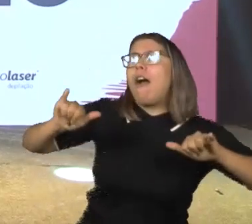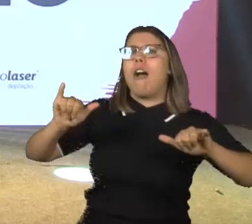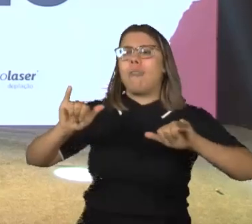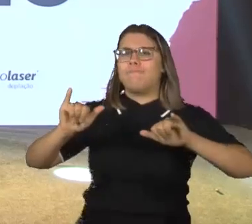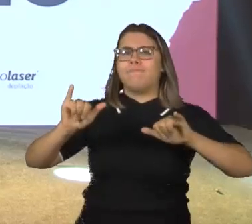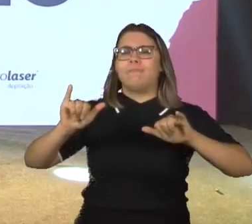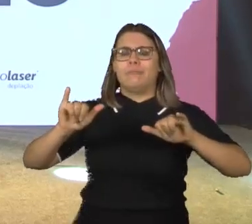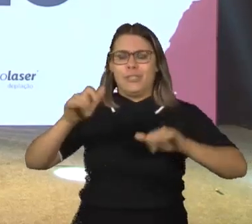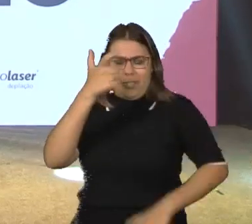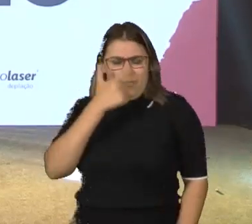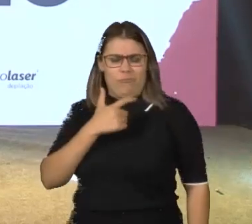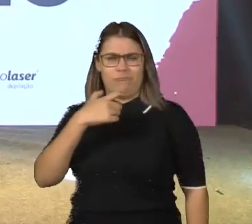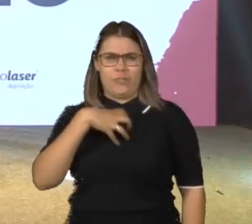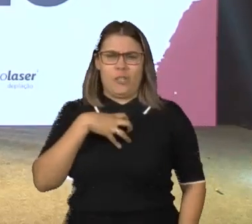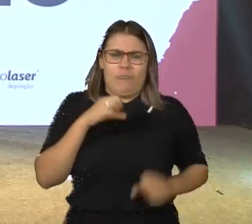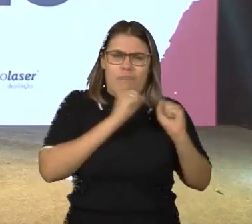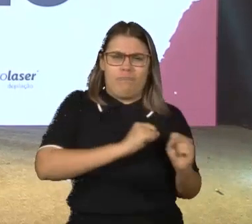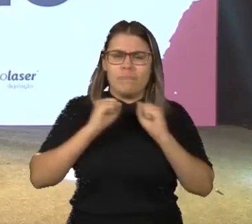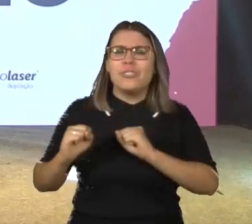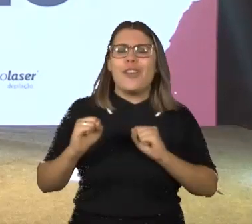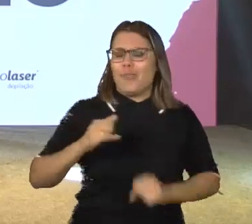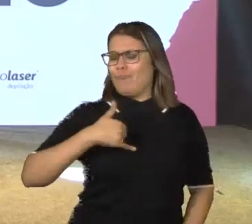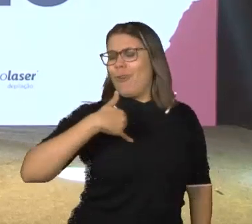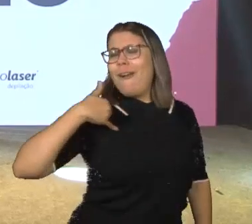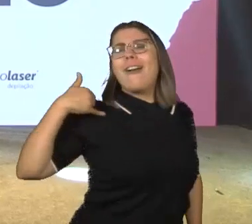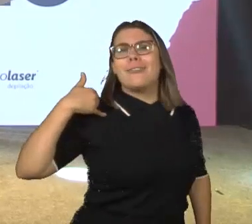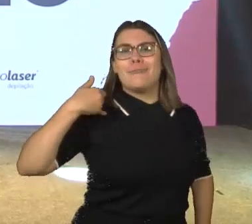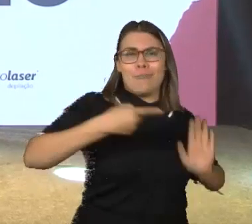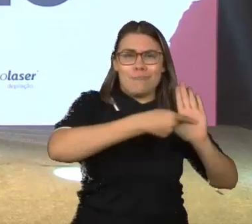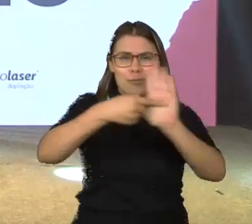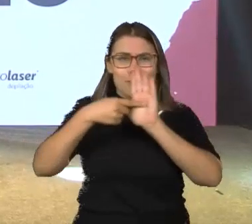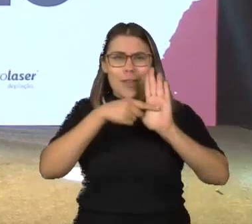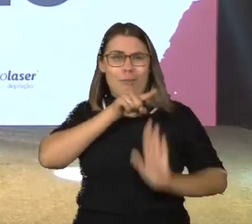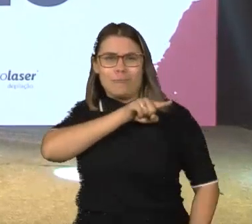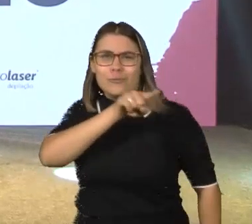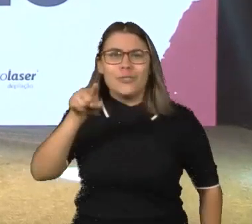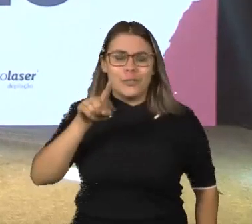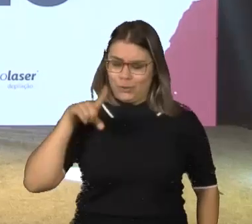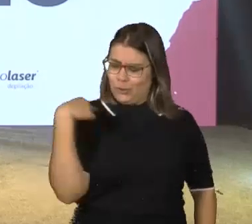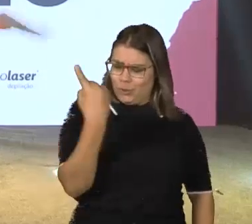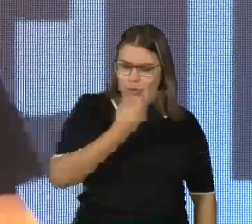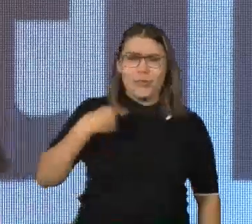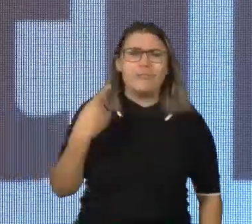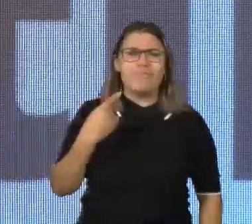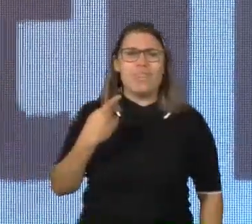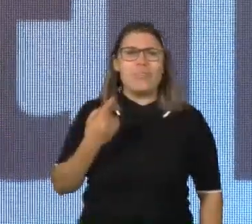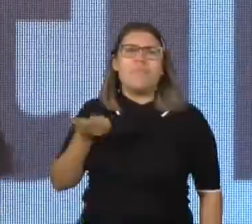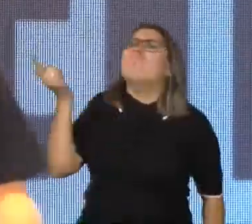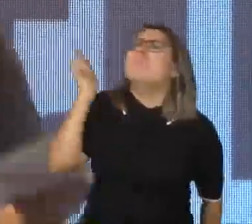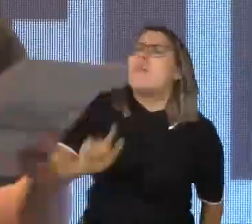E me sinto com poder e orgulhoso para mostrar para todos vocês, todos nós, somos